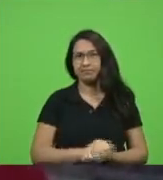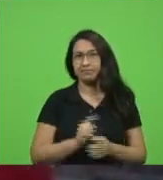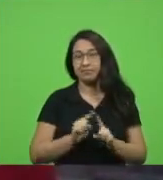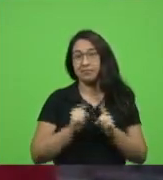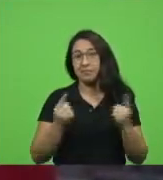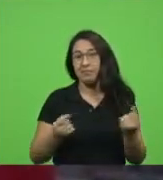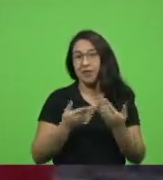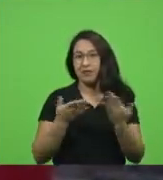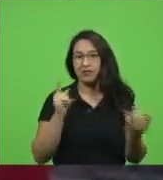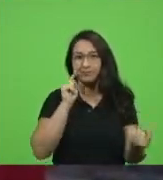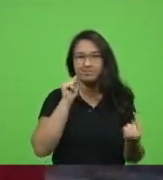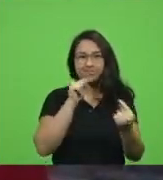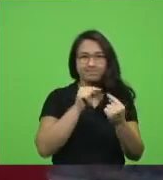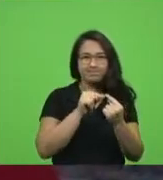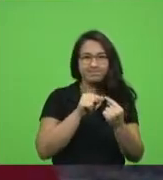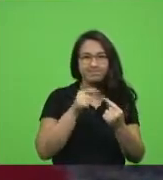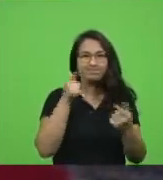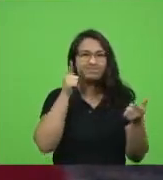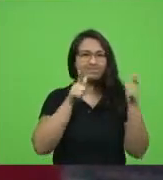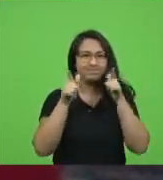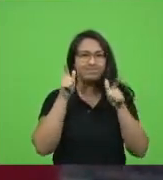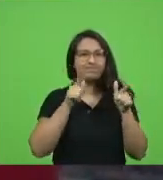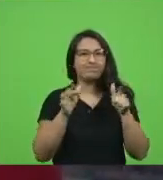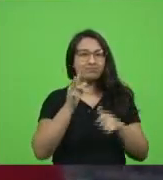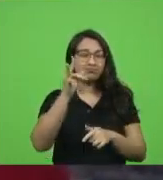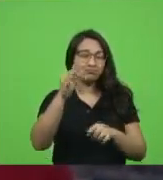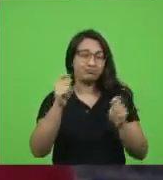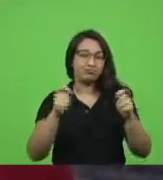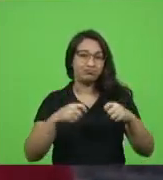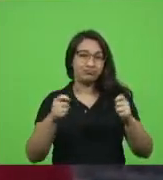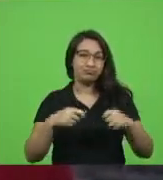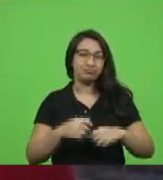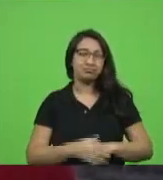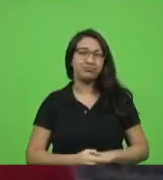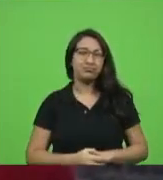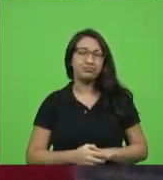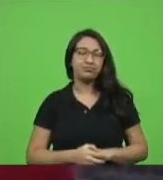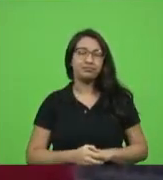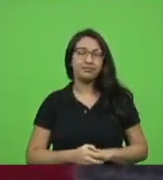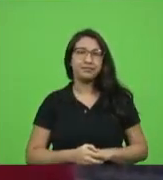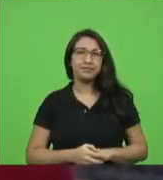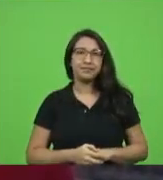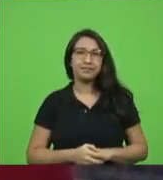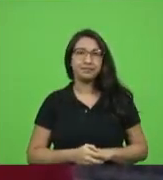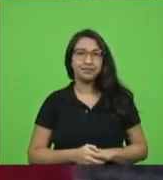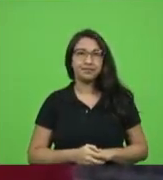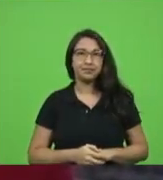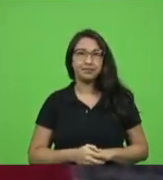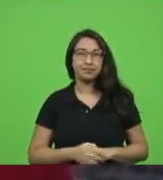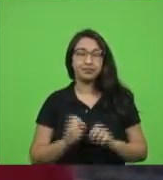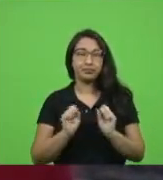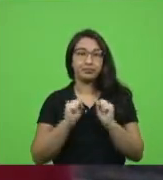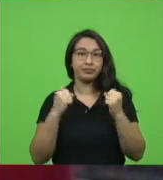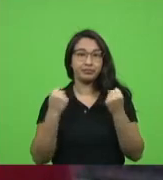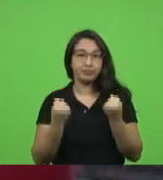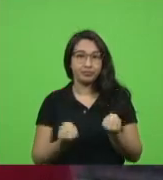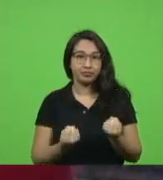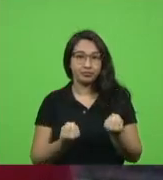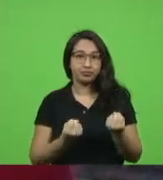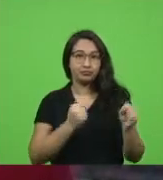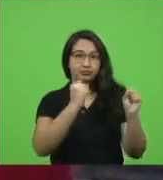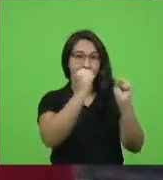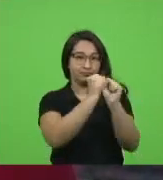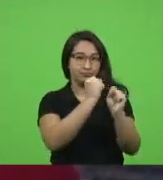chegaram lá ou bisneta né tem um deputado muito novo aí os esforços pela construção